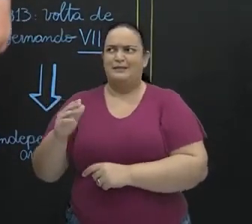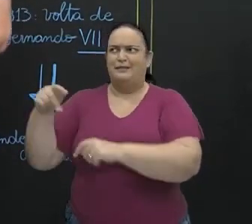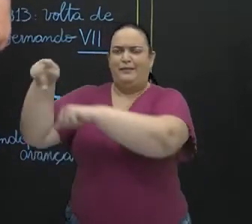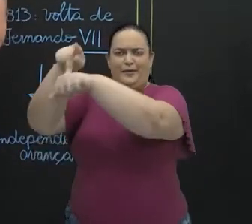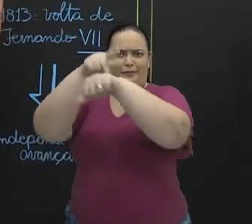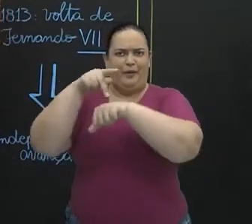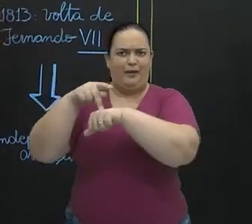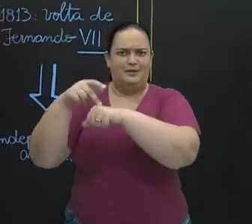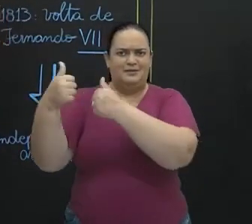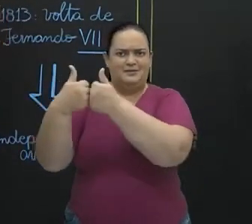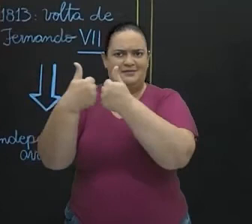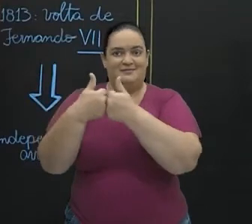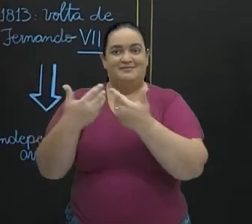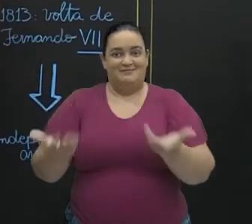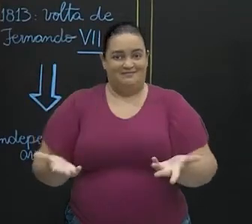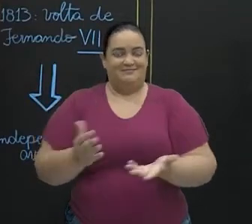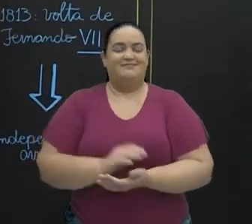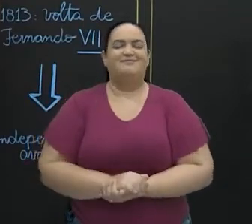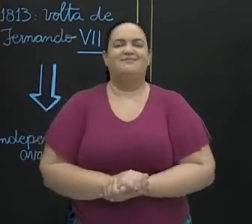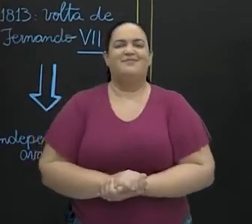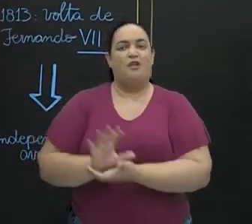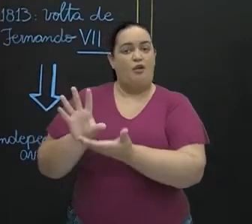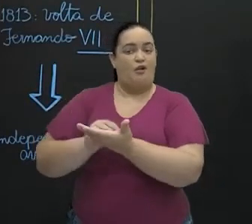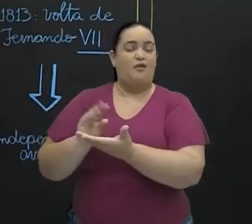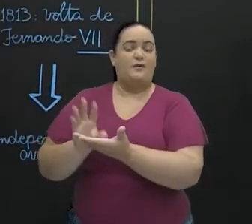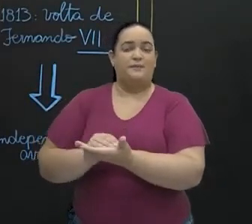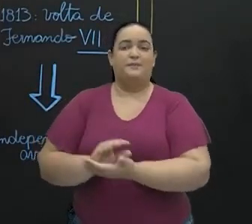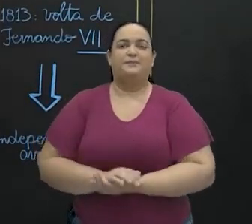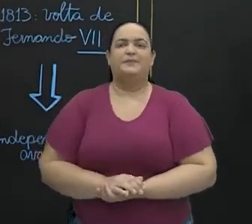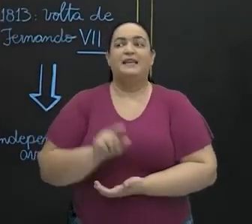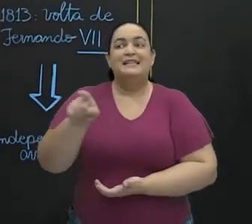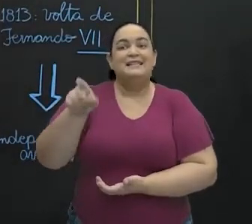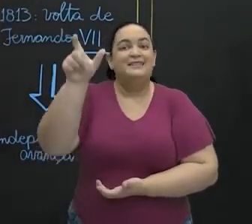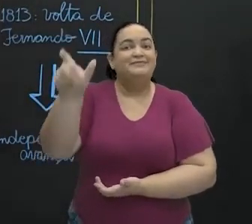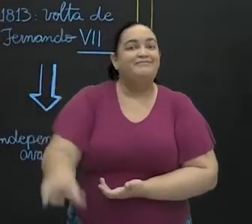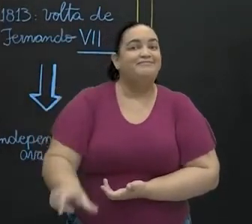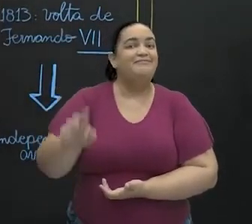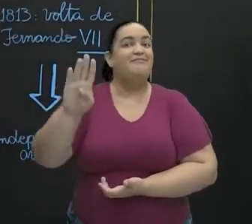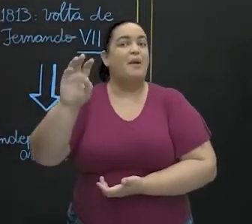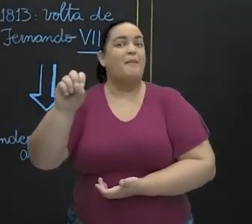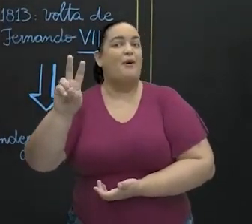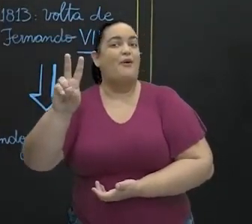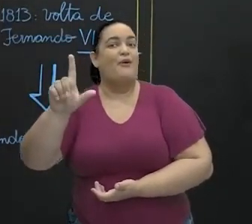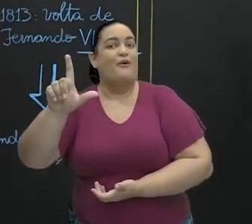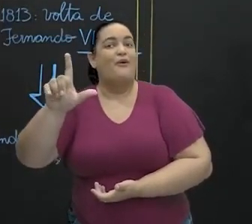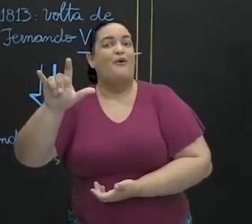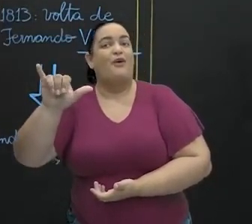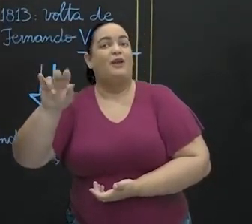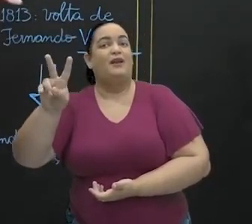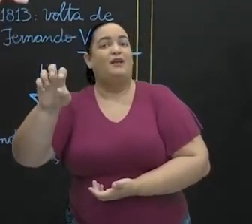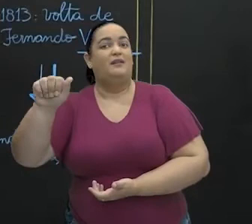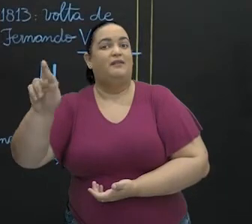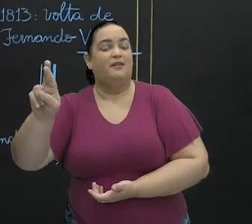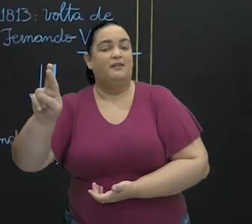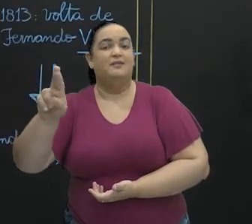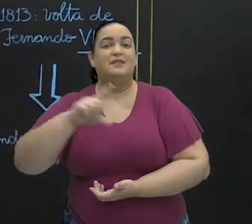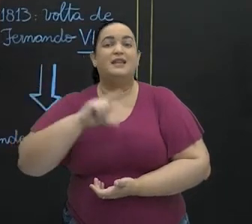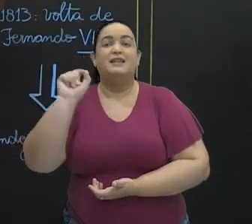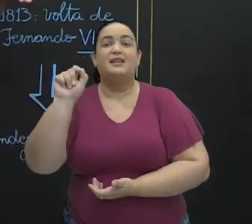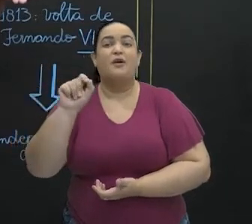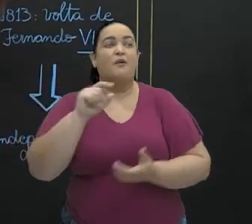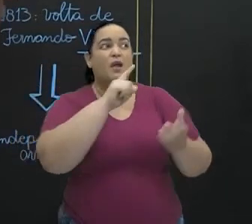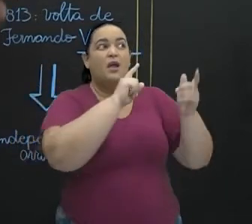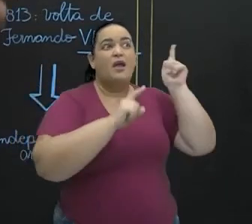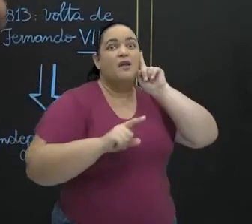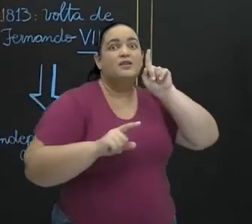americanos. Bolívar acreditava muito nisso e tinha como uma referência bem importante os Estados Unidos, porque lá nos